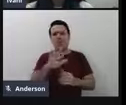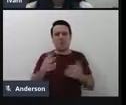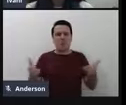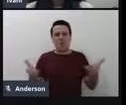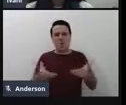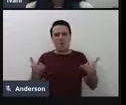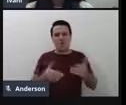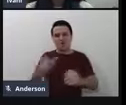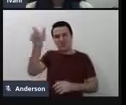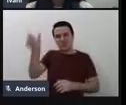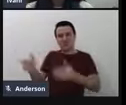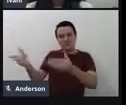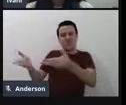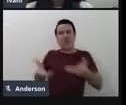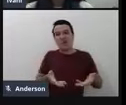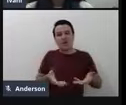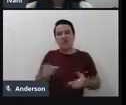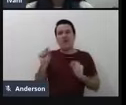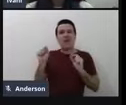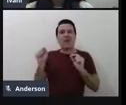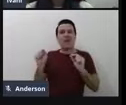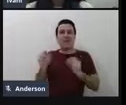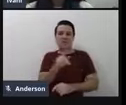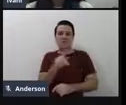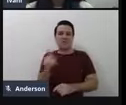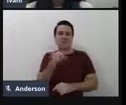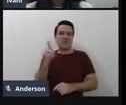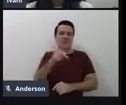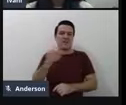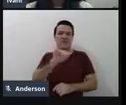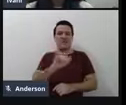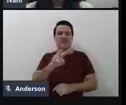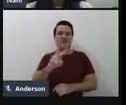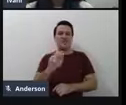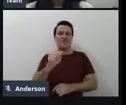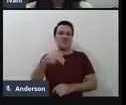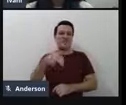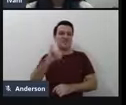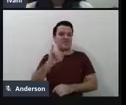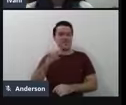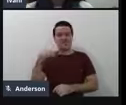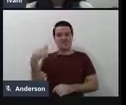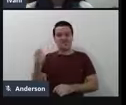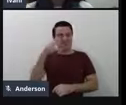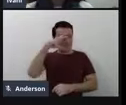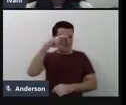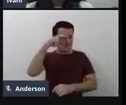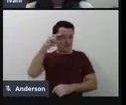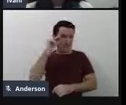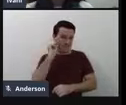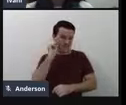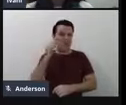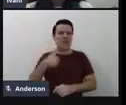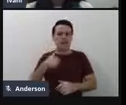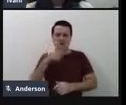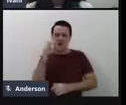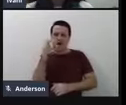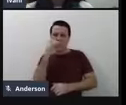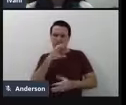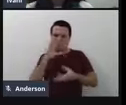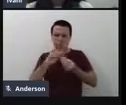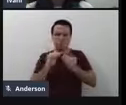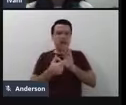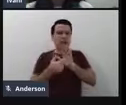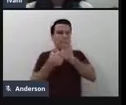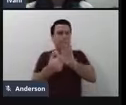convidada é a professora Ivani Cristina Wolff. Eu vou apresentá-la aqui rapidamente para vocês.